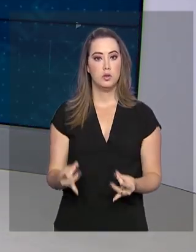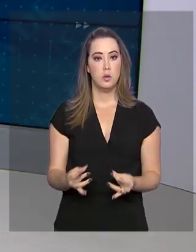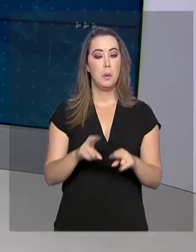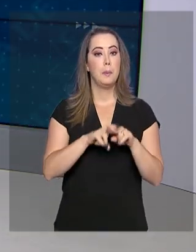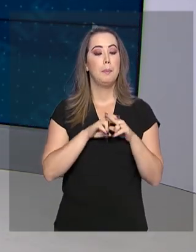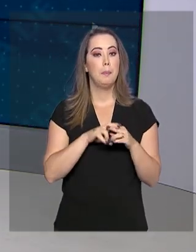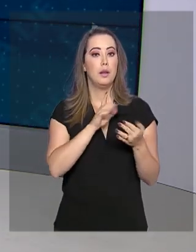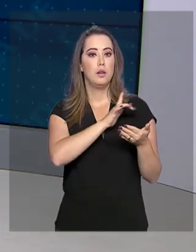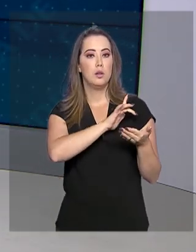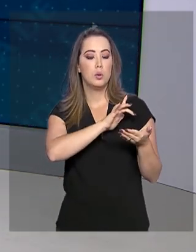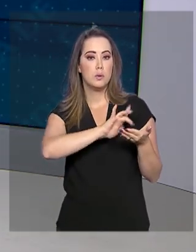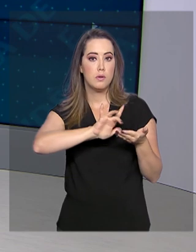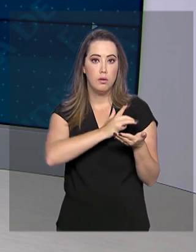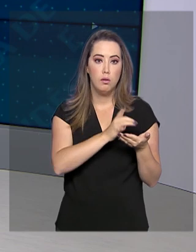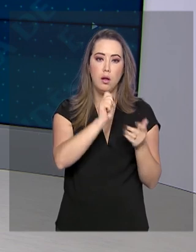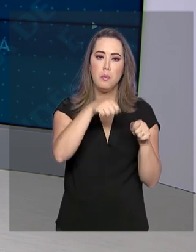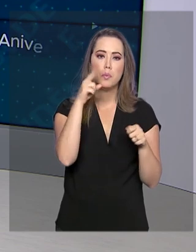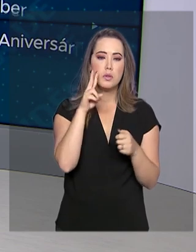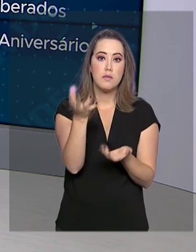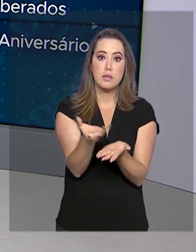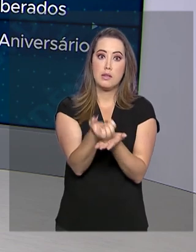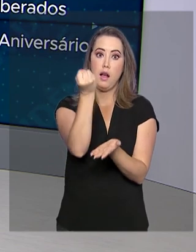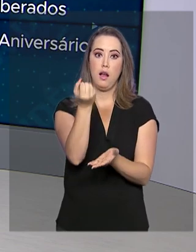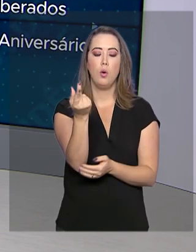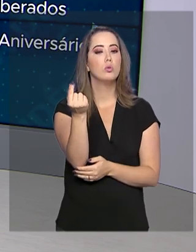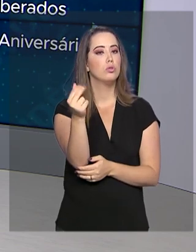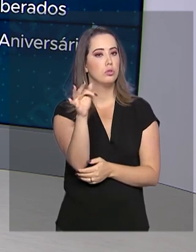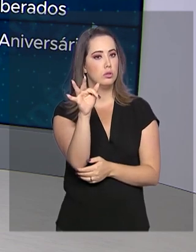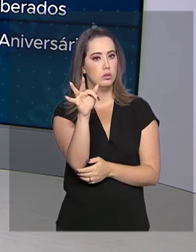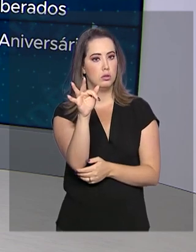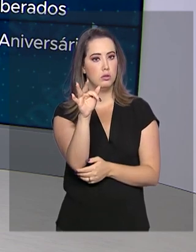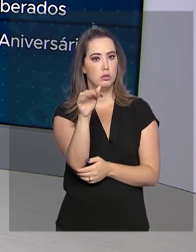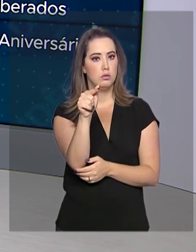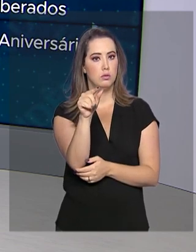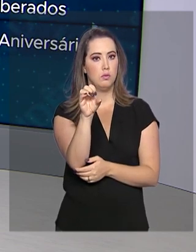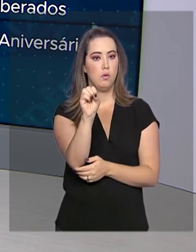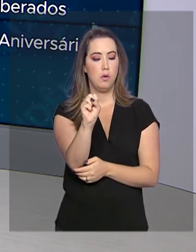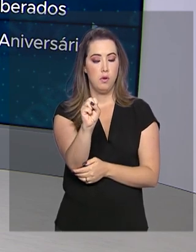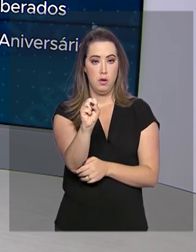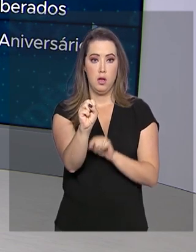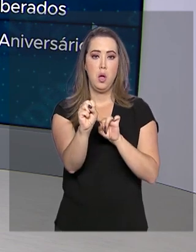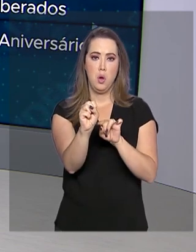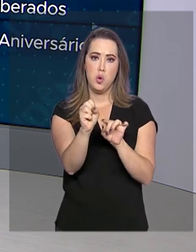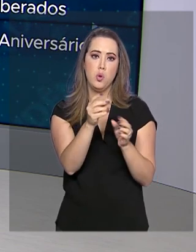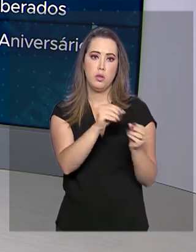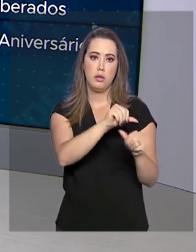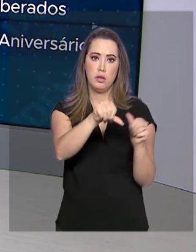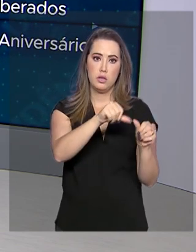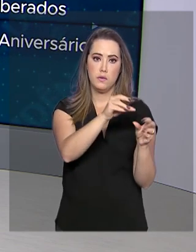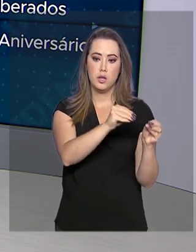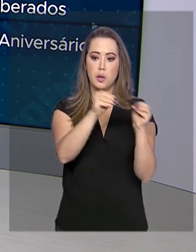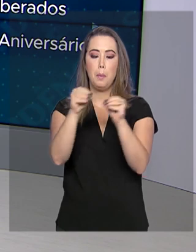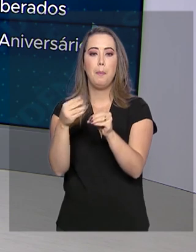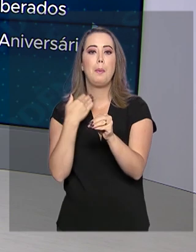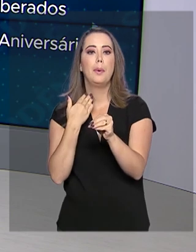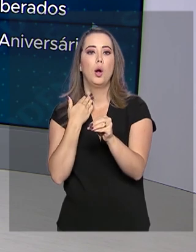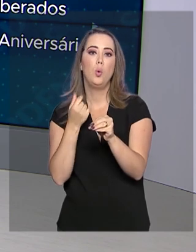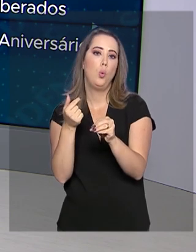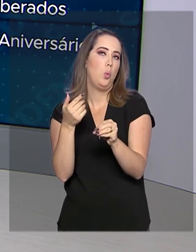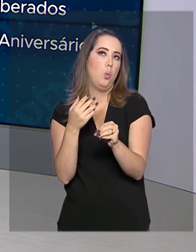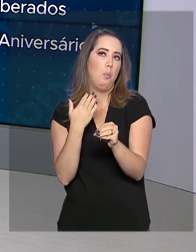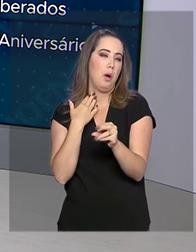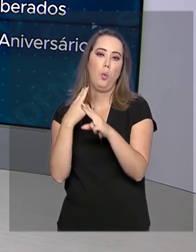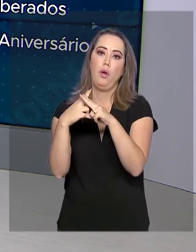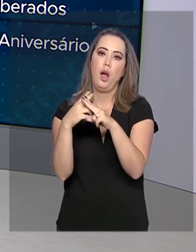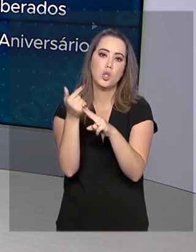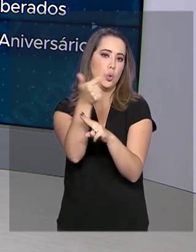Pelo aplicativo, é possível fazer um saque do FGTS e transferir para uma conta própria da Caixa ou de outro